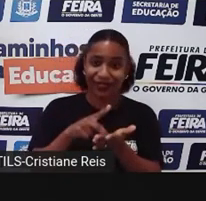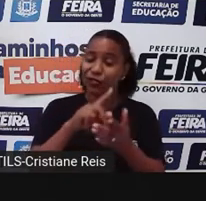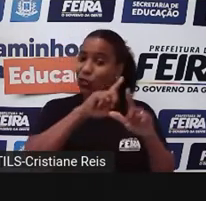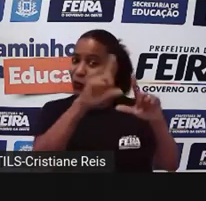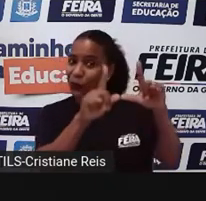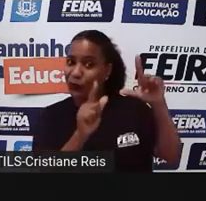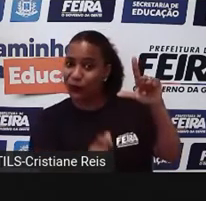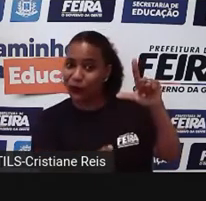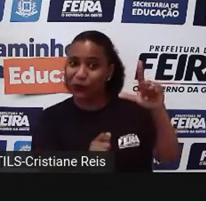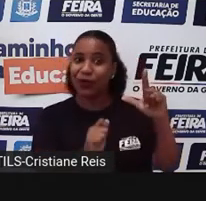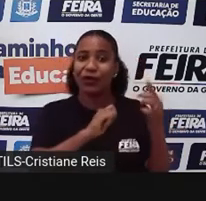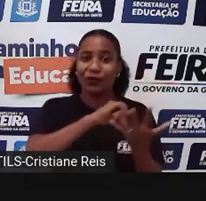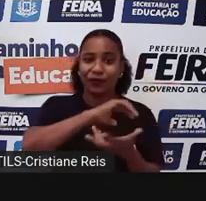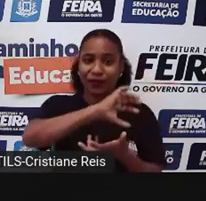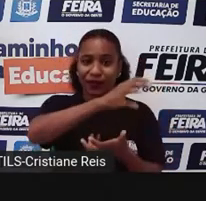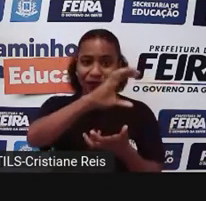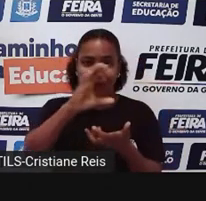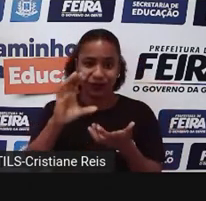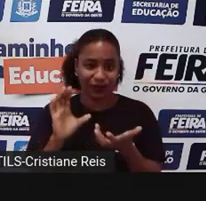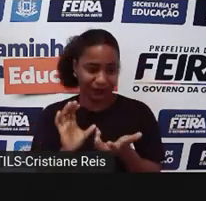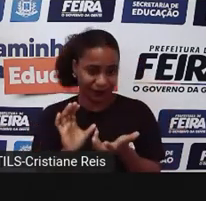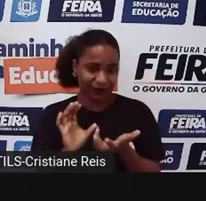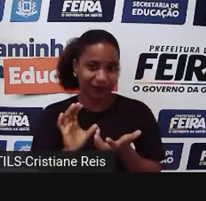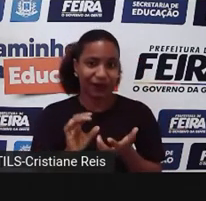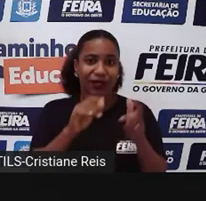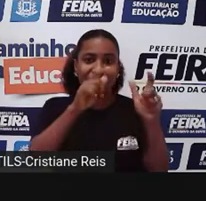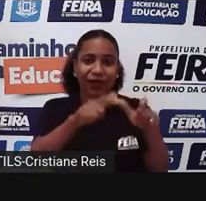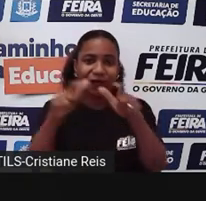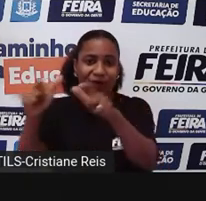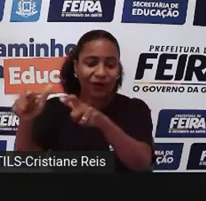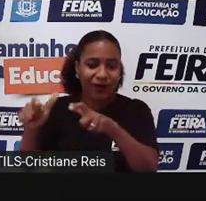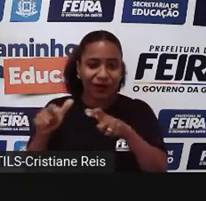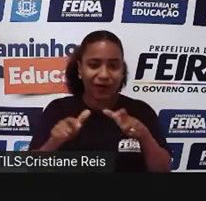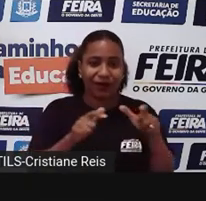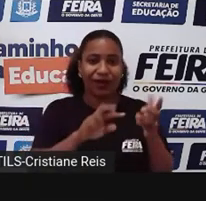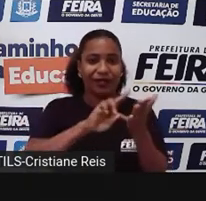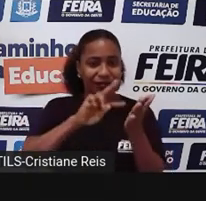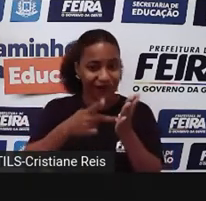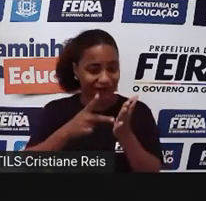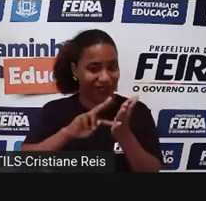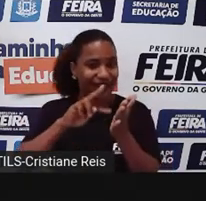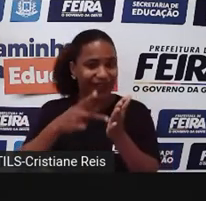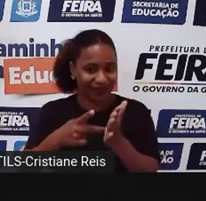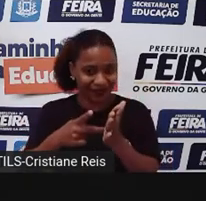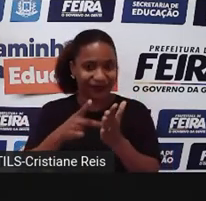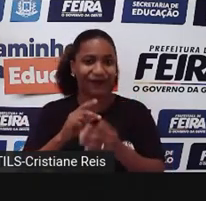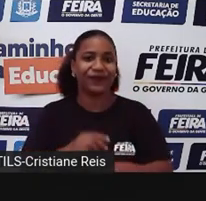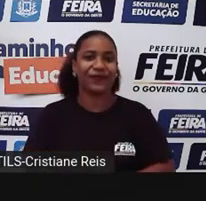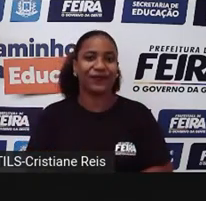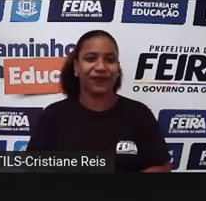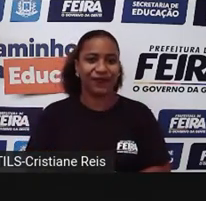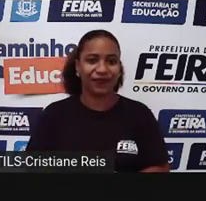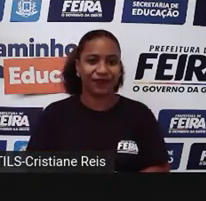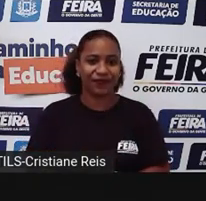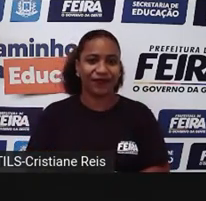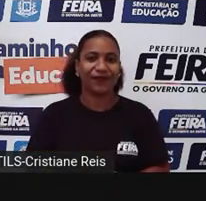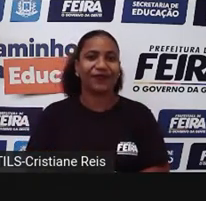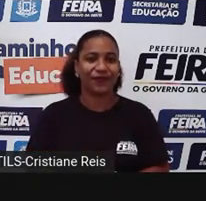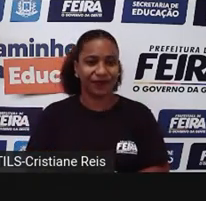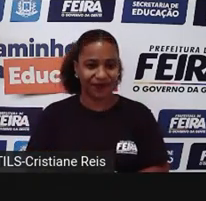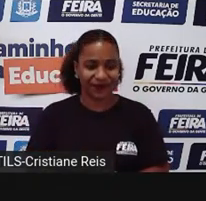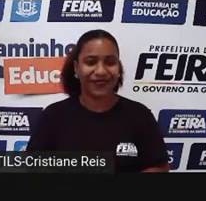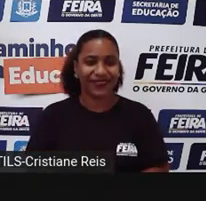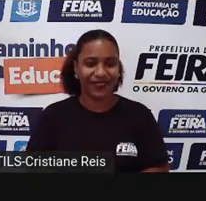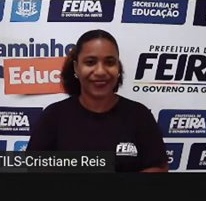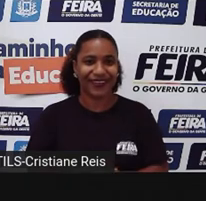Cada lugar, ela vai ter um significado diferente. Pode ir avançando. É bem agora, hora da história. É isso,